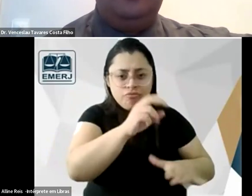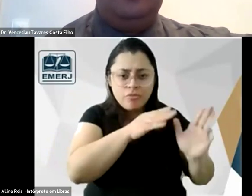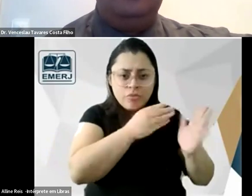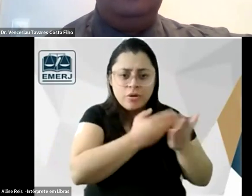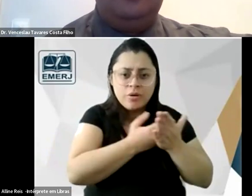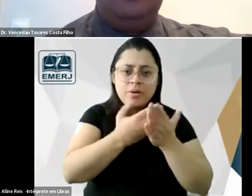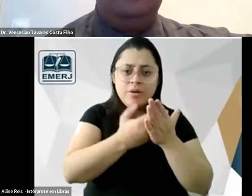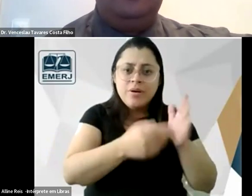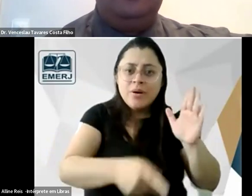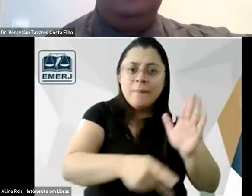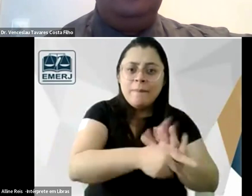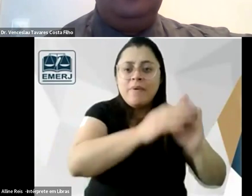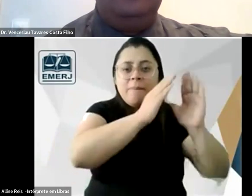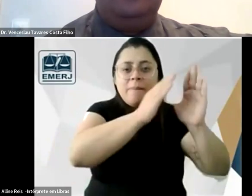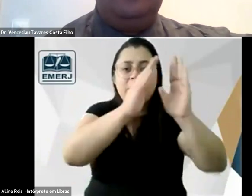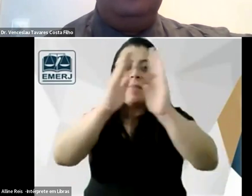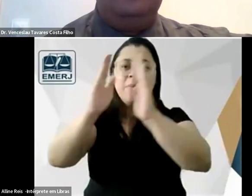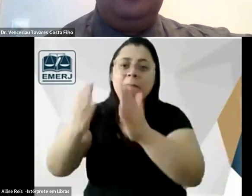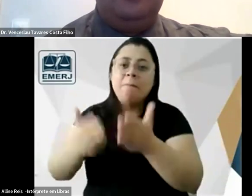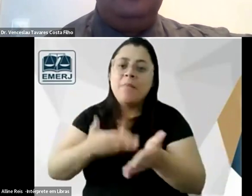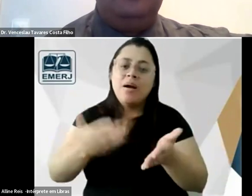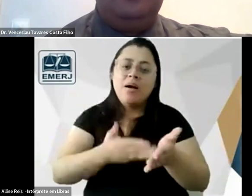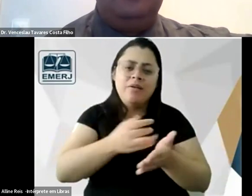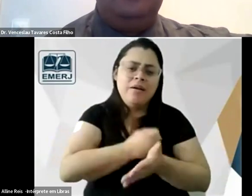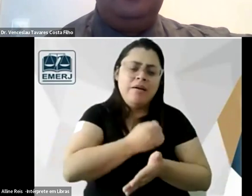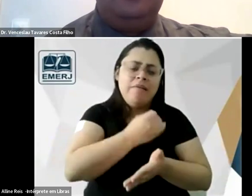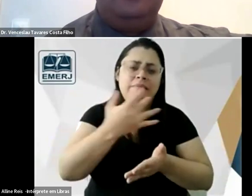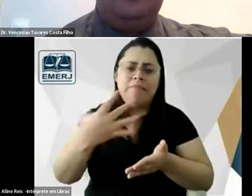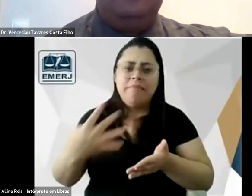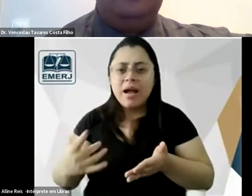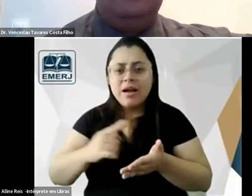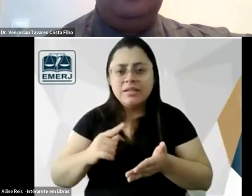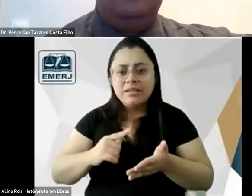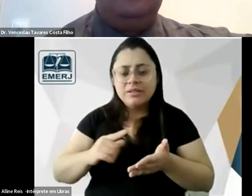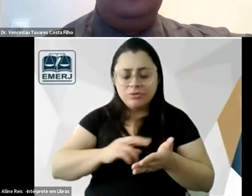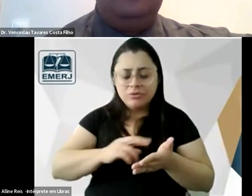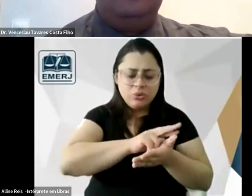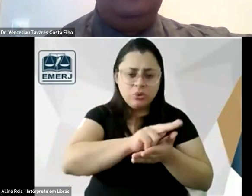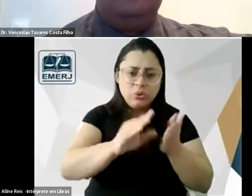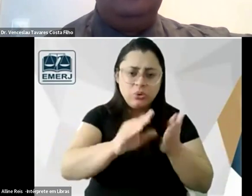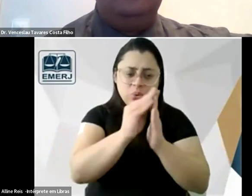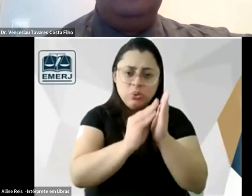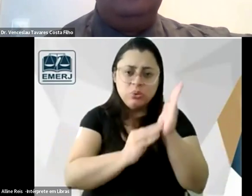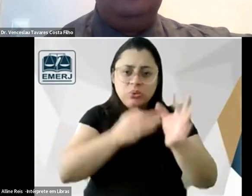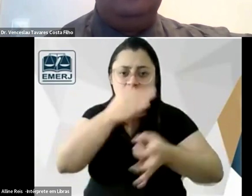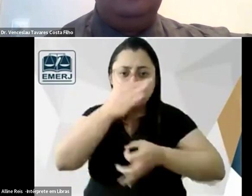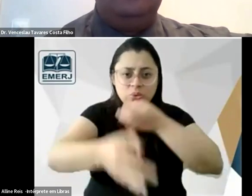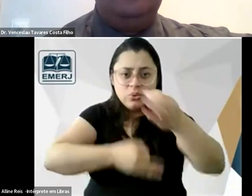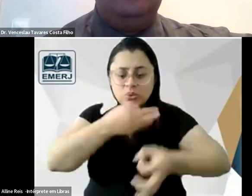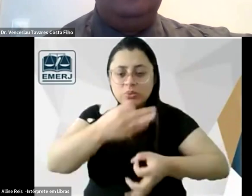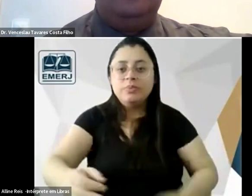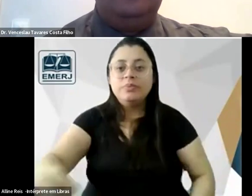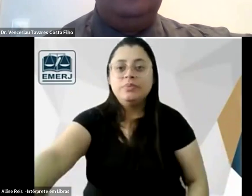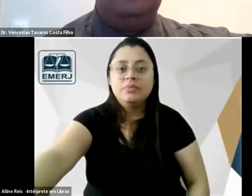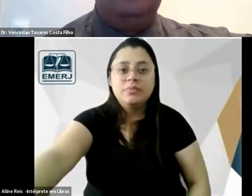biblioteca dele na biblioteca de Machado de Assis ele tinha obras e obras de Dostoiévski sublinhada e anotada enfim então mostra